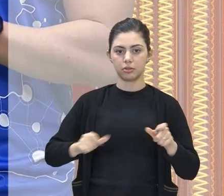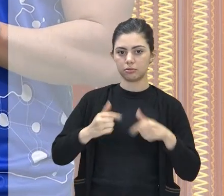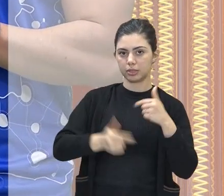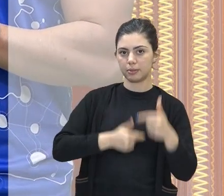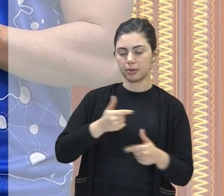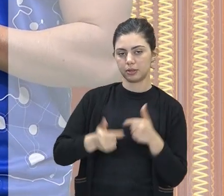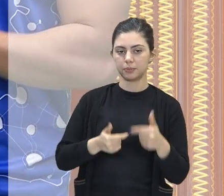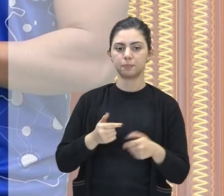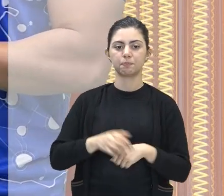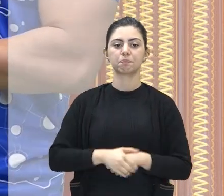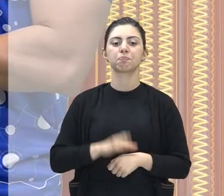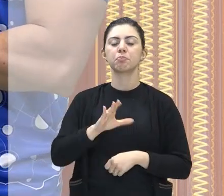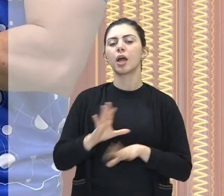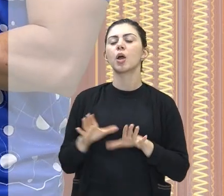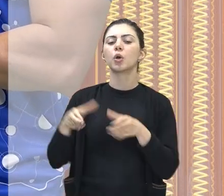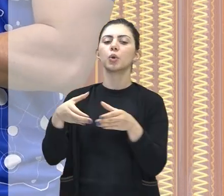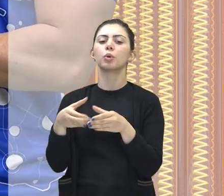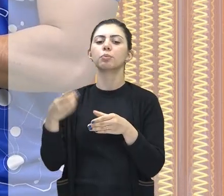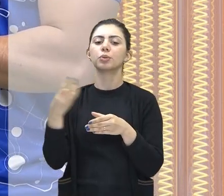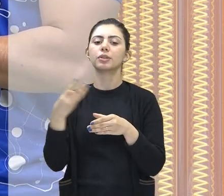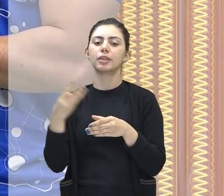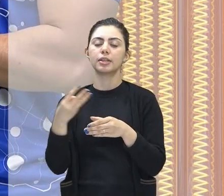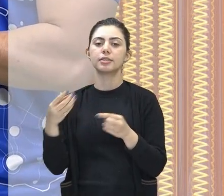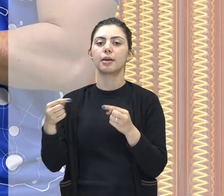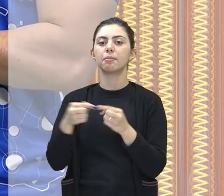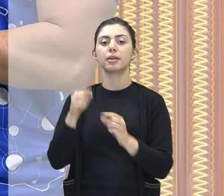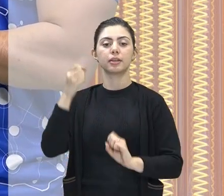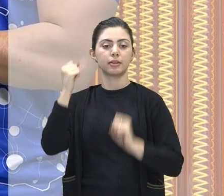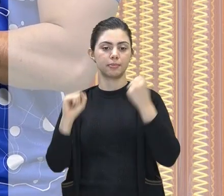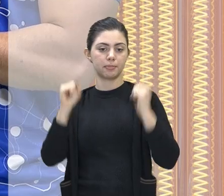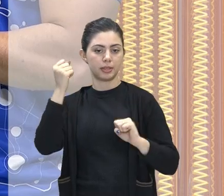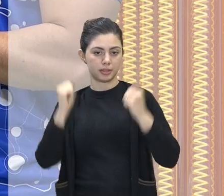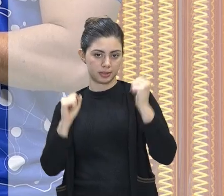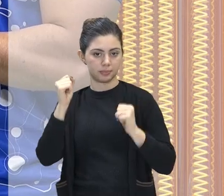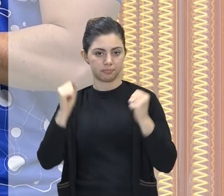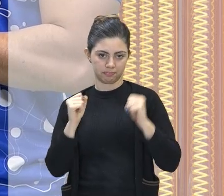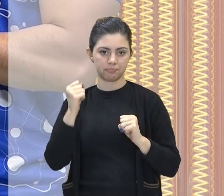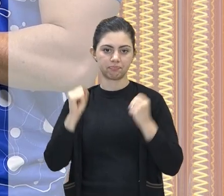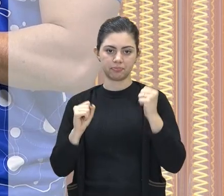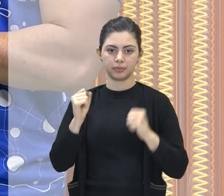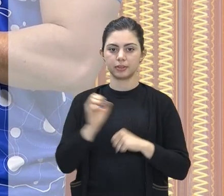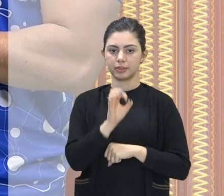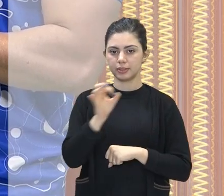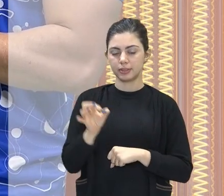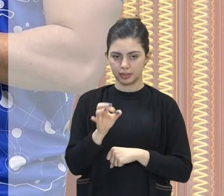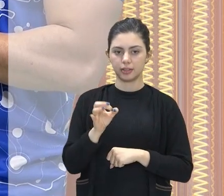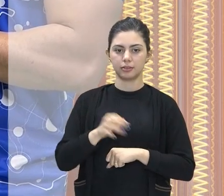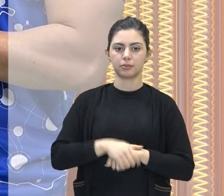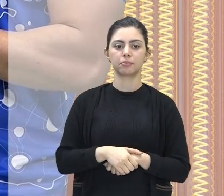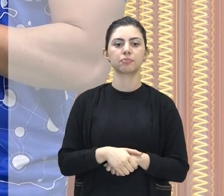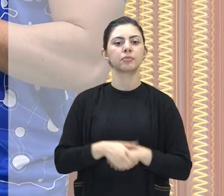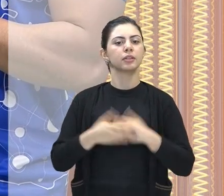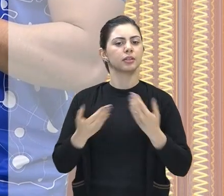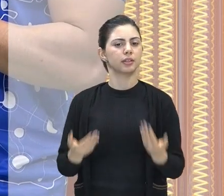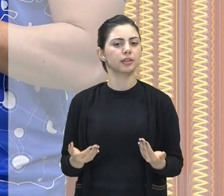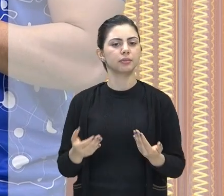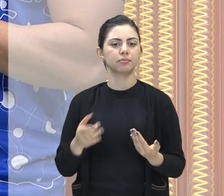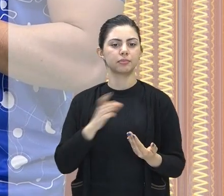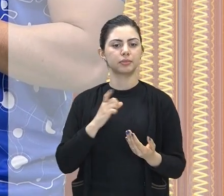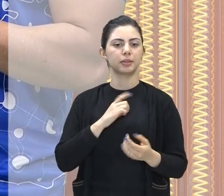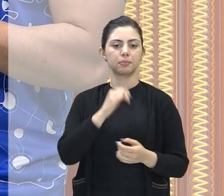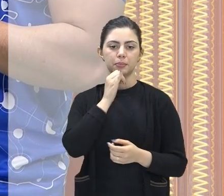setor secundário envolve atividade industrial, tá bom? O setor terciário envolve atividade de serviço de uma forma geral, como por exemplo,